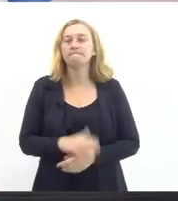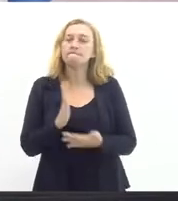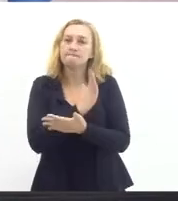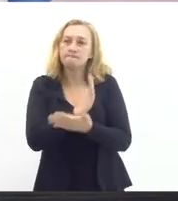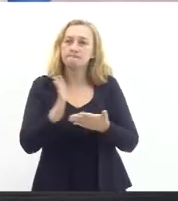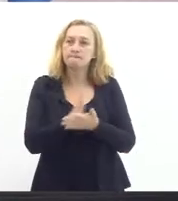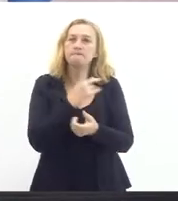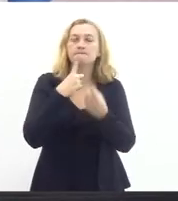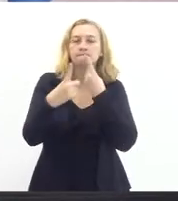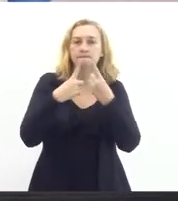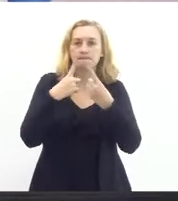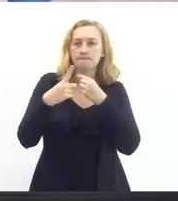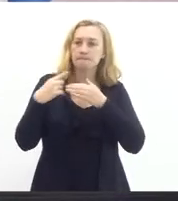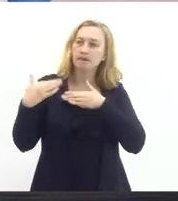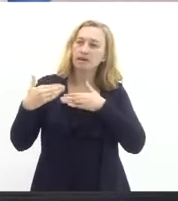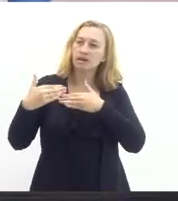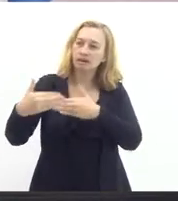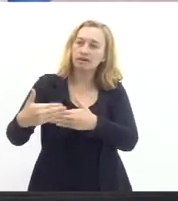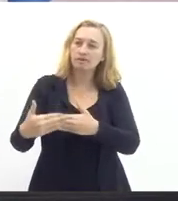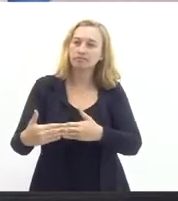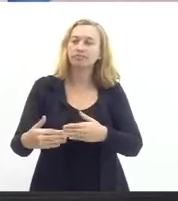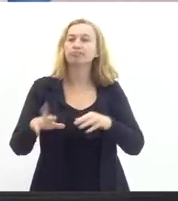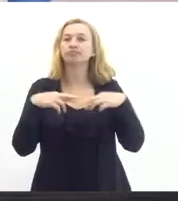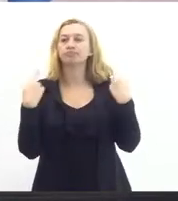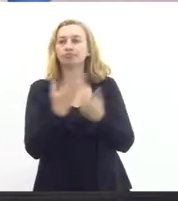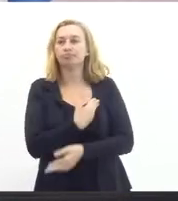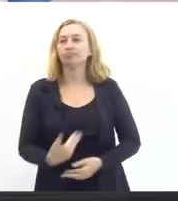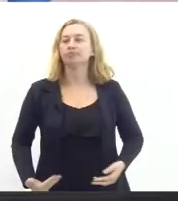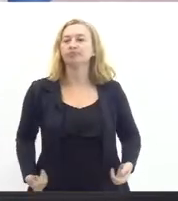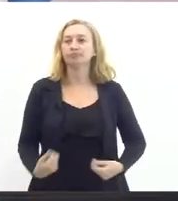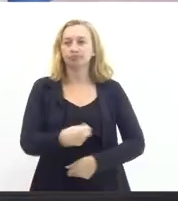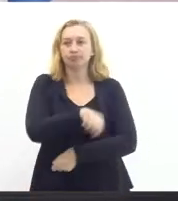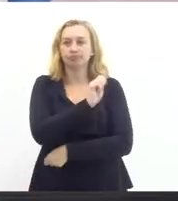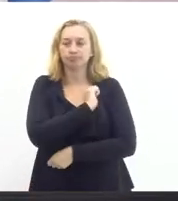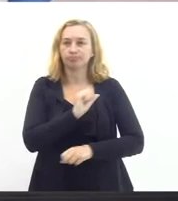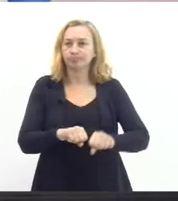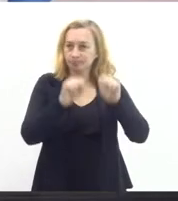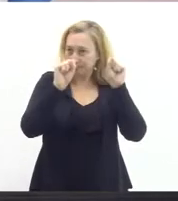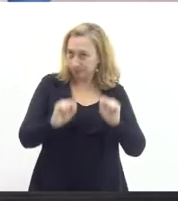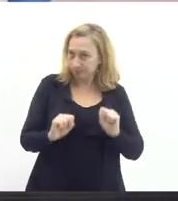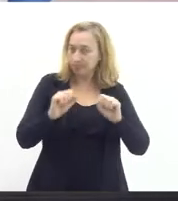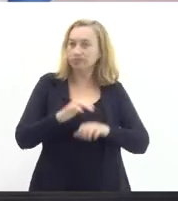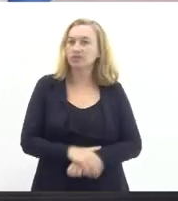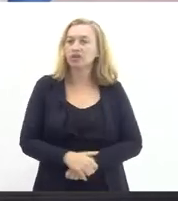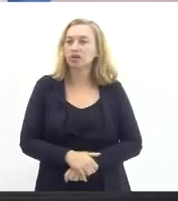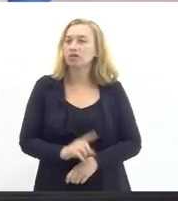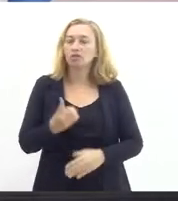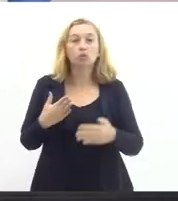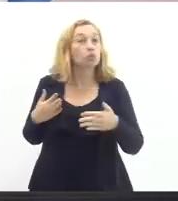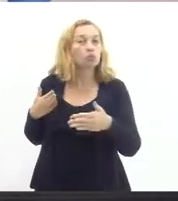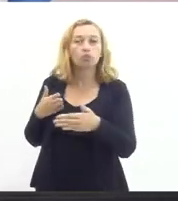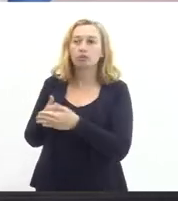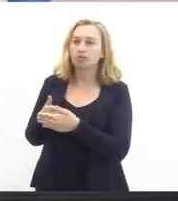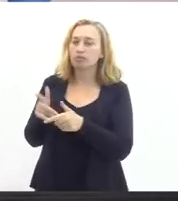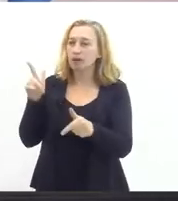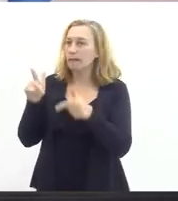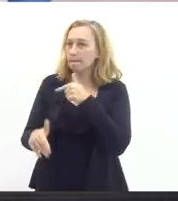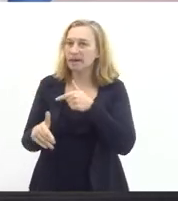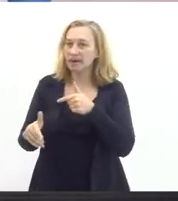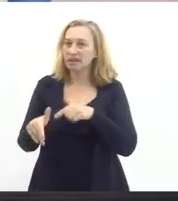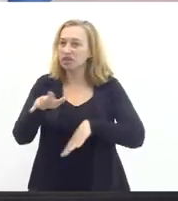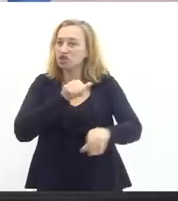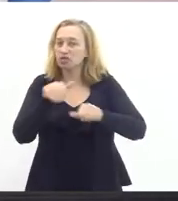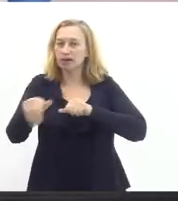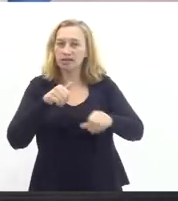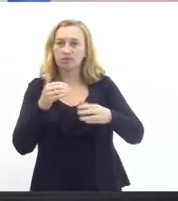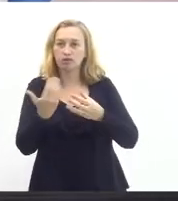debates que a gente vai ter que enfrentar ao longo dessa audiência pública. O regime de recuperação fiscal não impede convocação